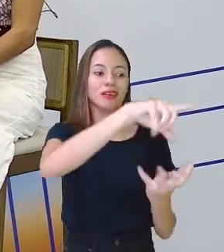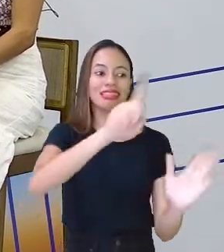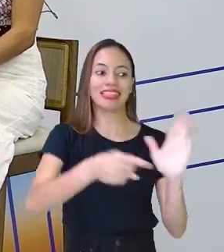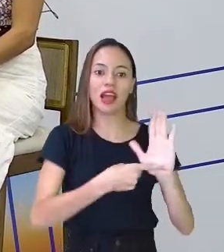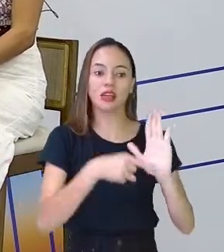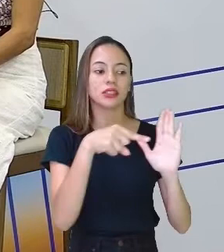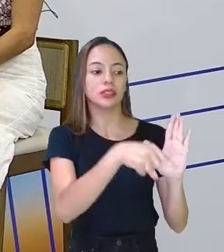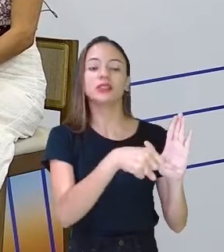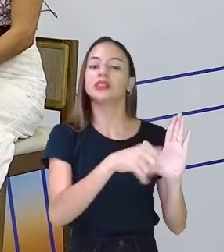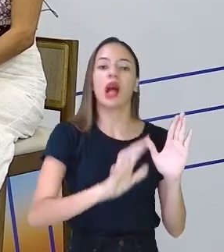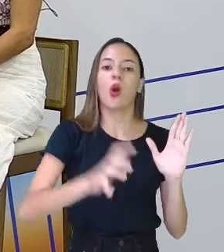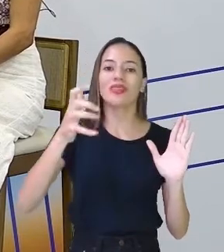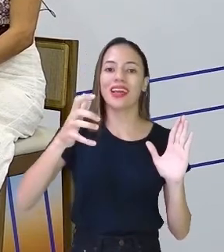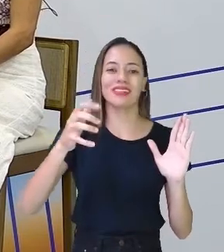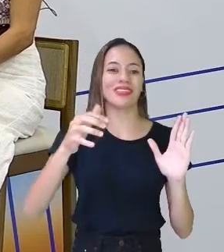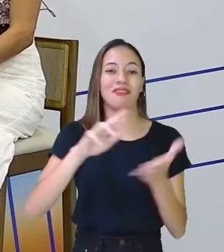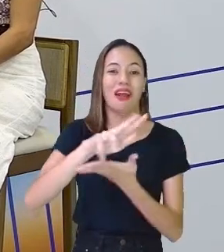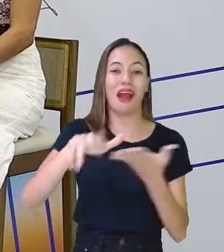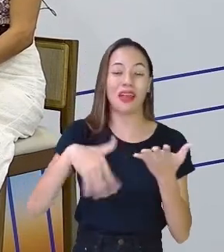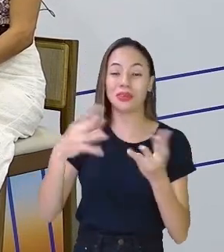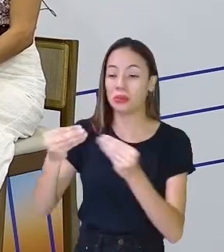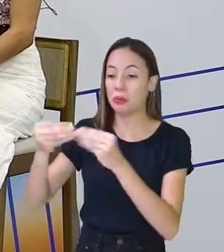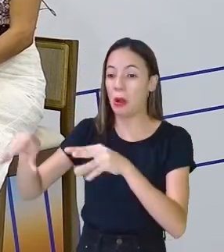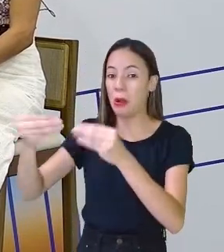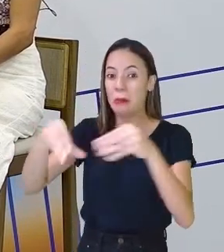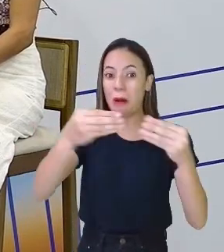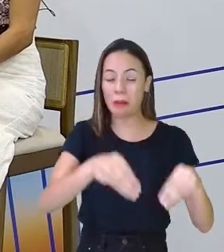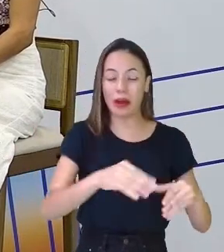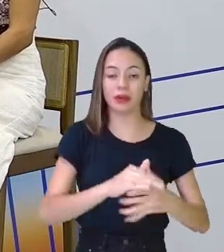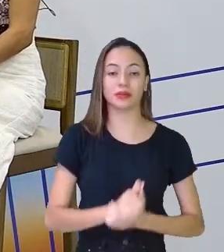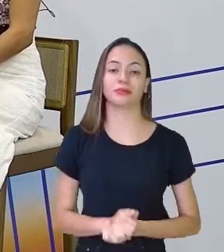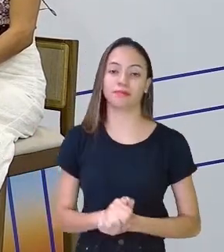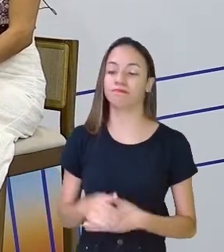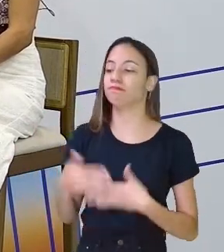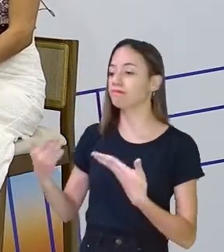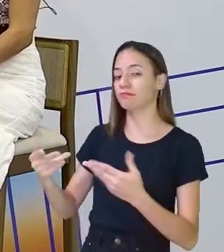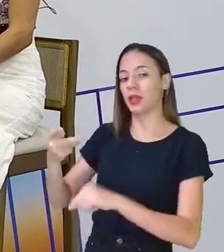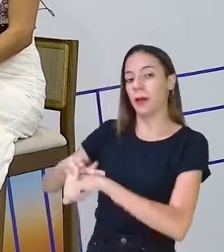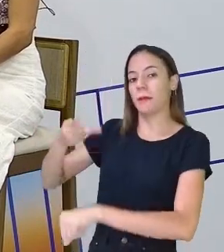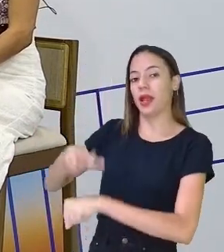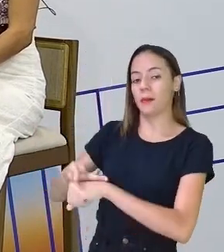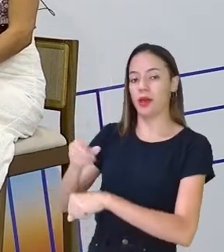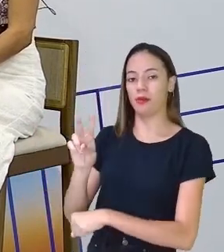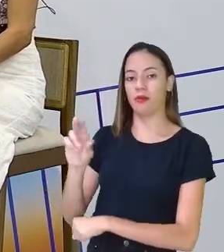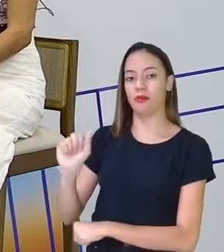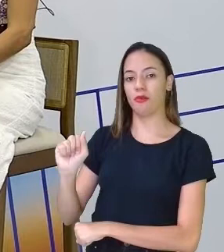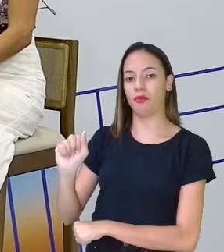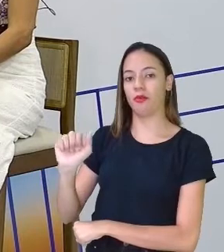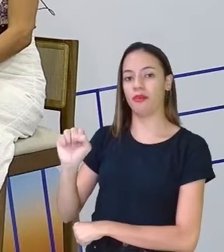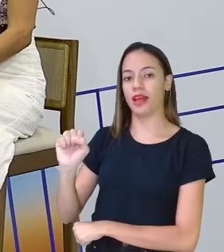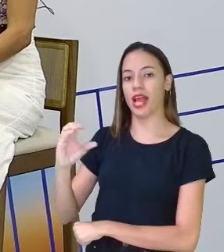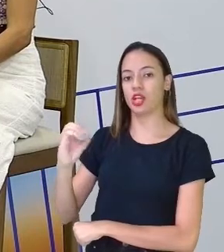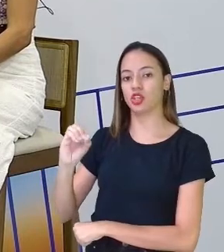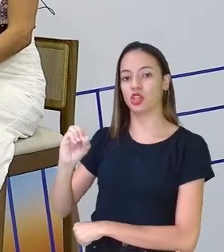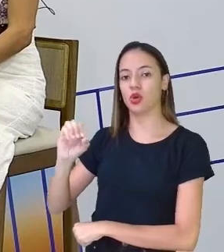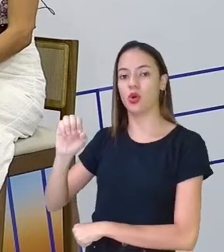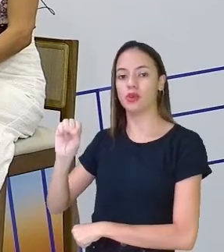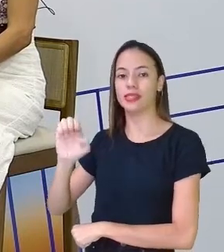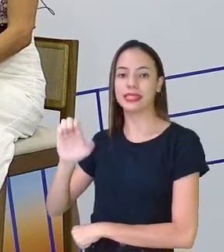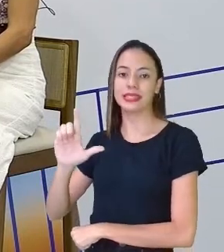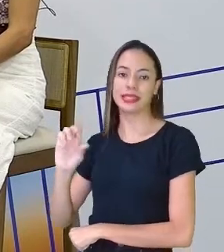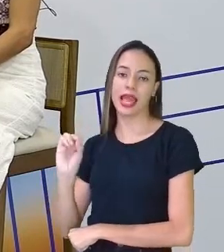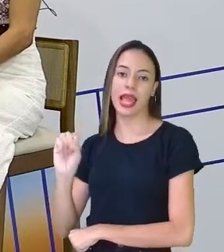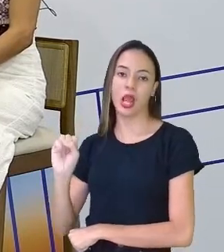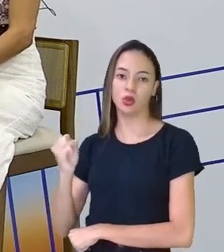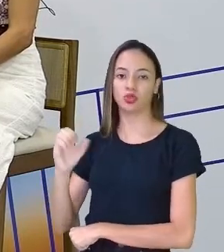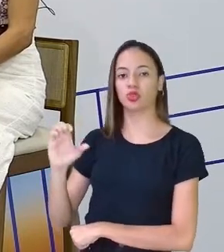Exatamente. O que nos rendeu o prêmio Vasconcelos Sobrinho, como personalidade do meio ambiente do estado de Pernambuco,